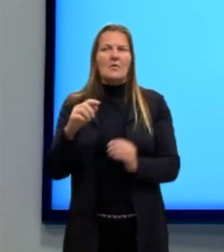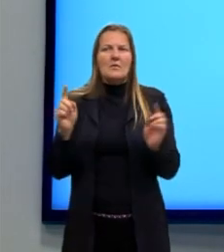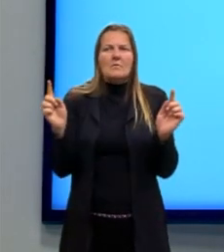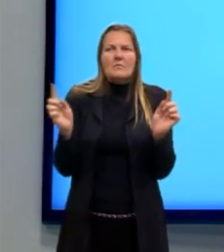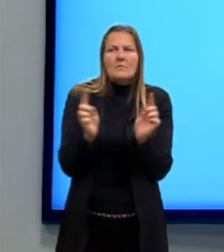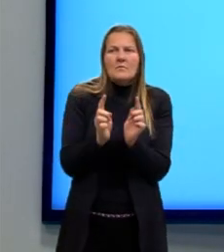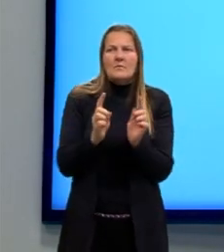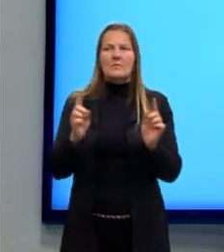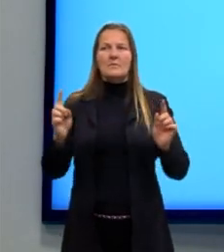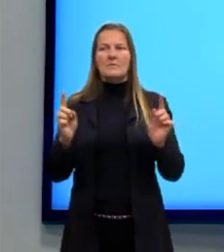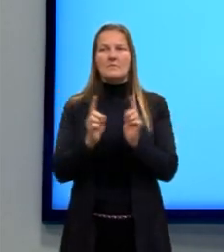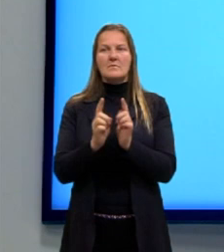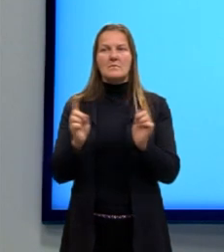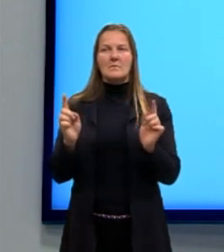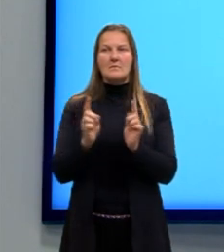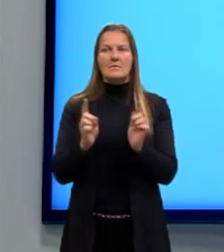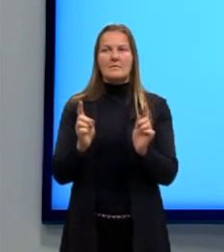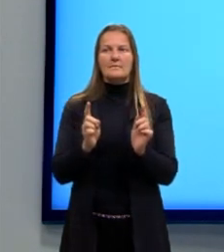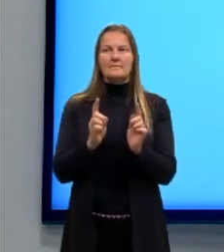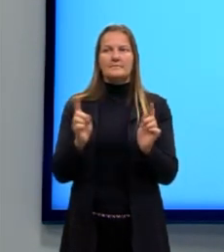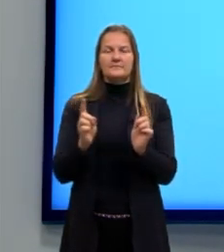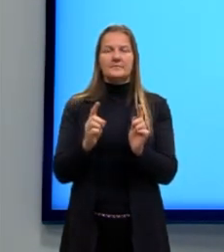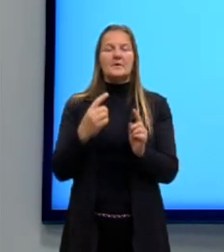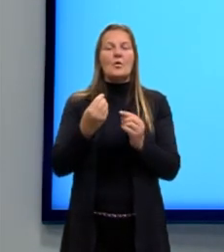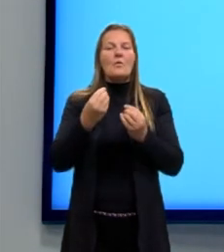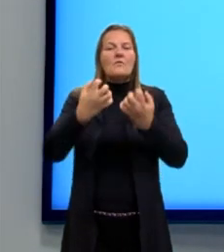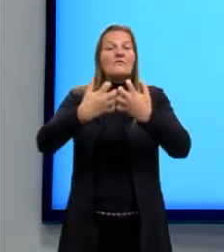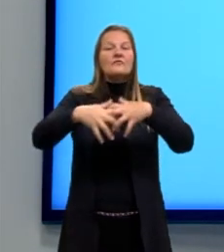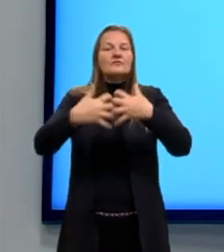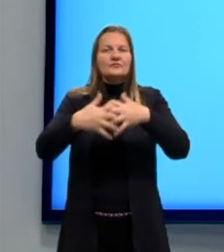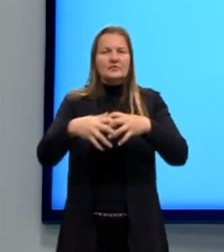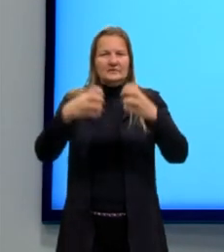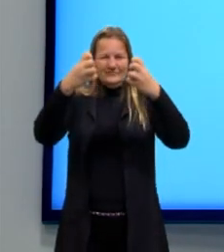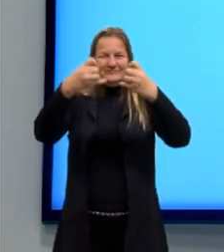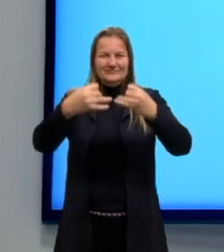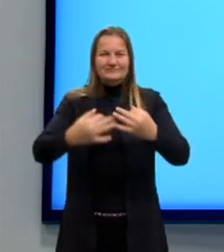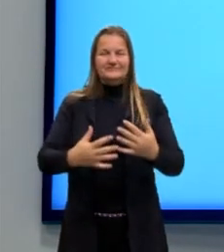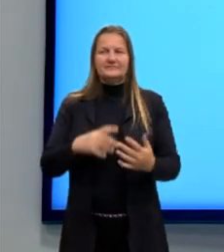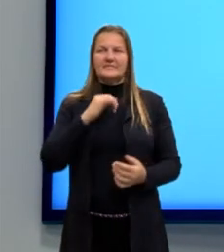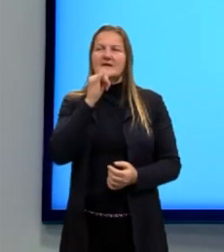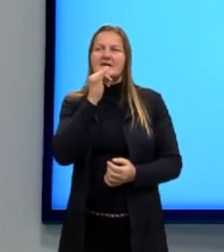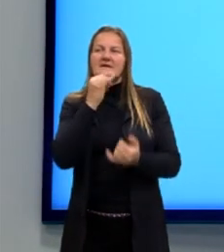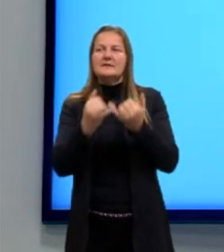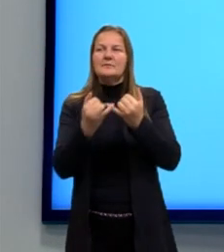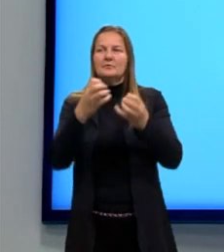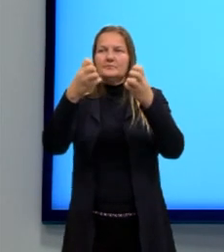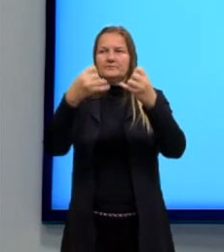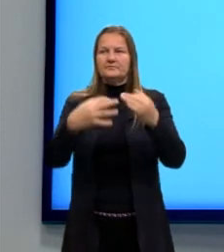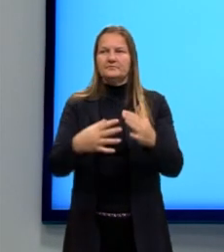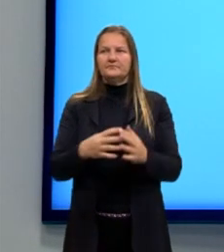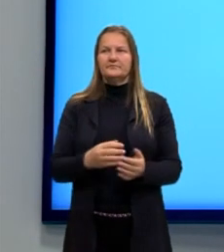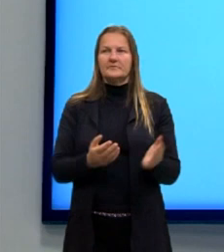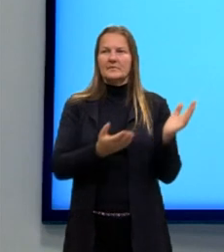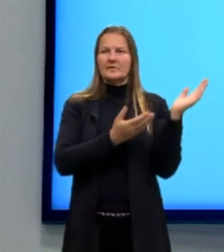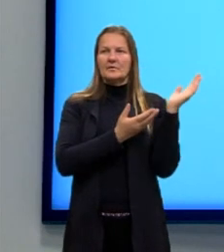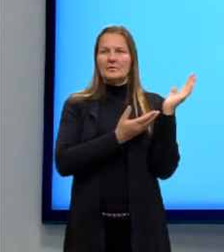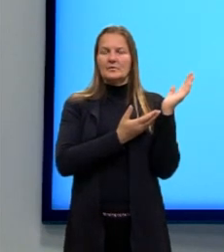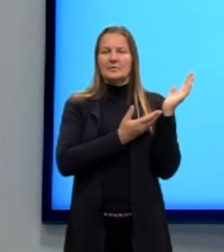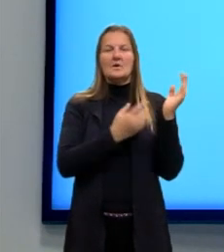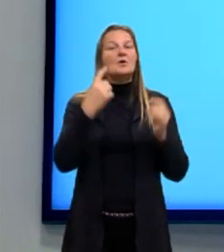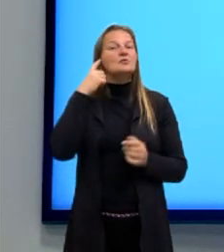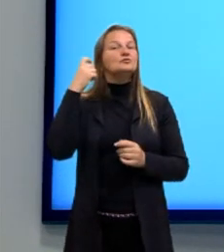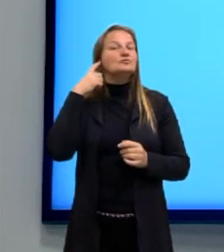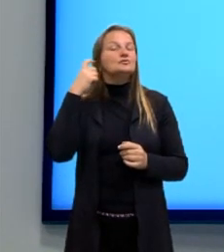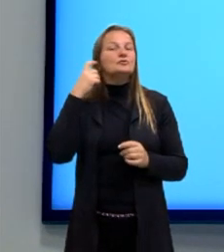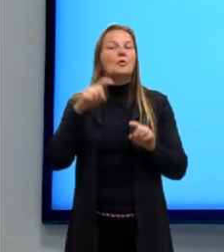e a rarefação. Então, aqui a gente tem uns exemplos práticos, não com som, mas que a gente